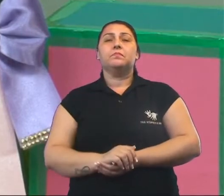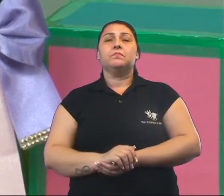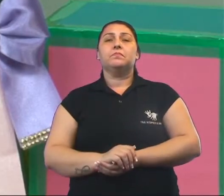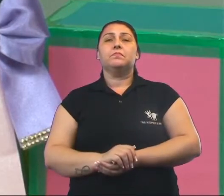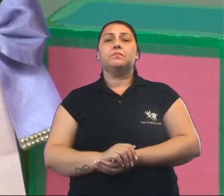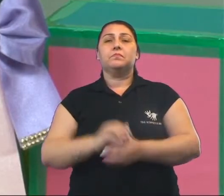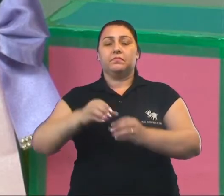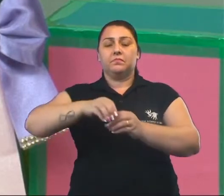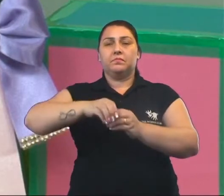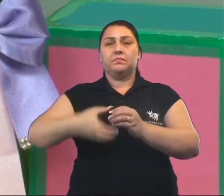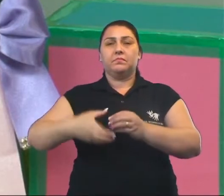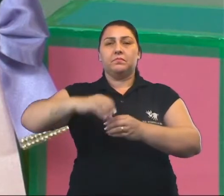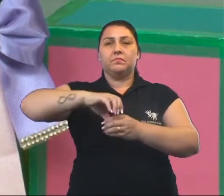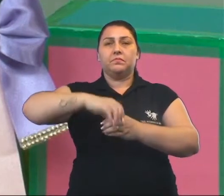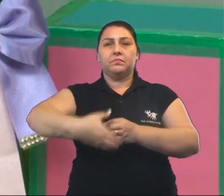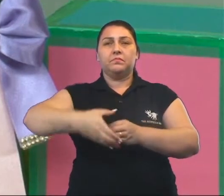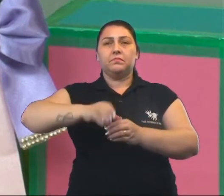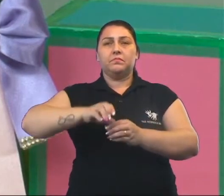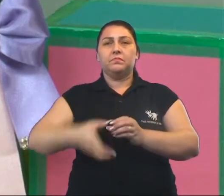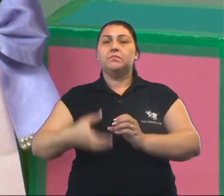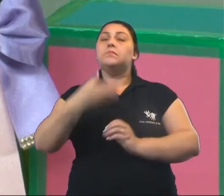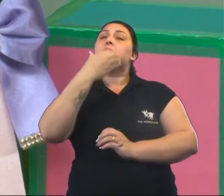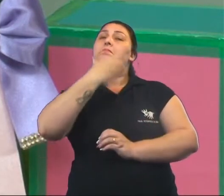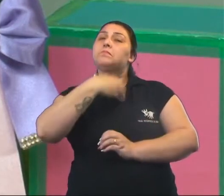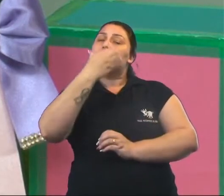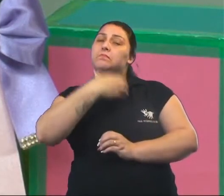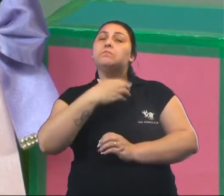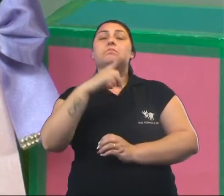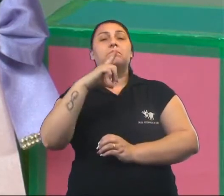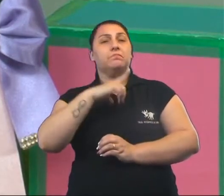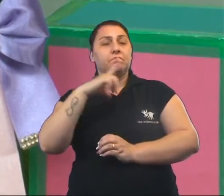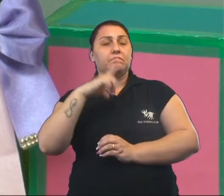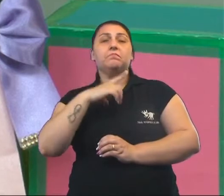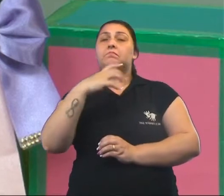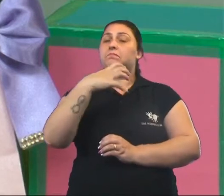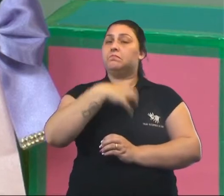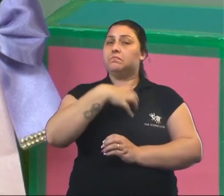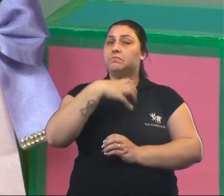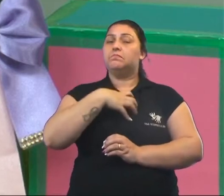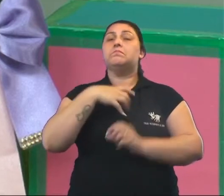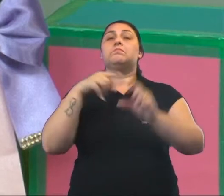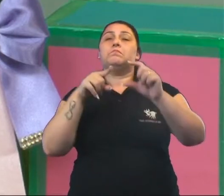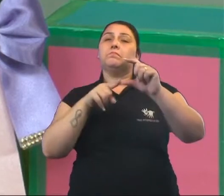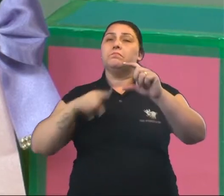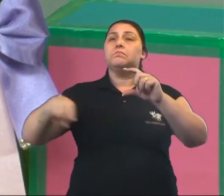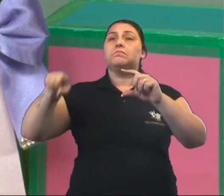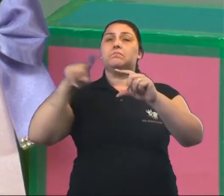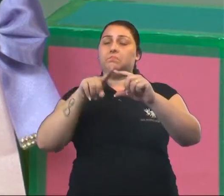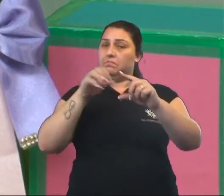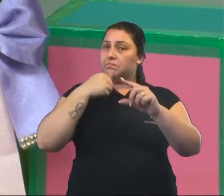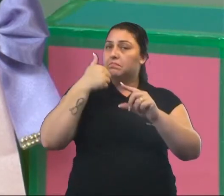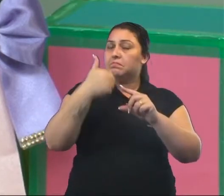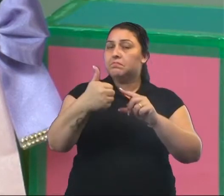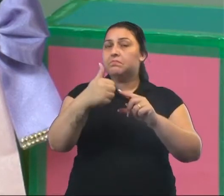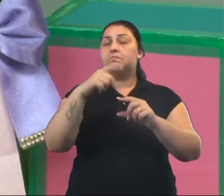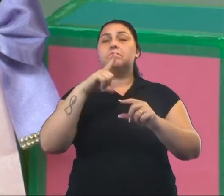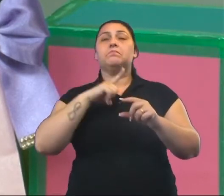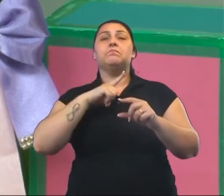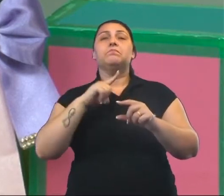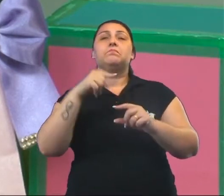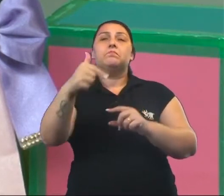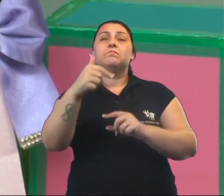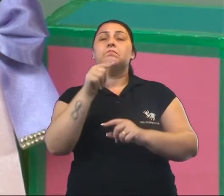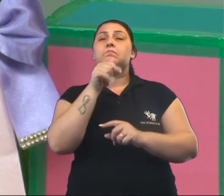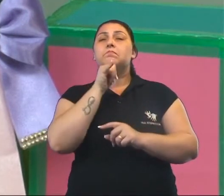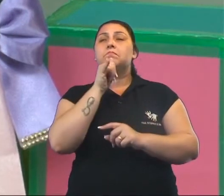tangerina, isso mesmo. E essa frutinha, ela possui um formato esférico. Tudo bem? Tem um outro